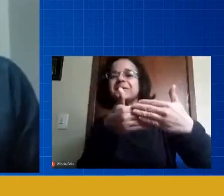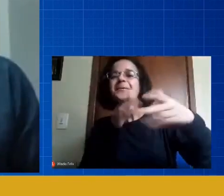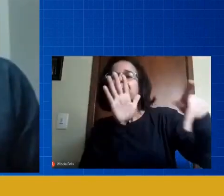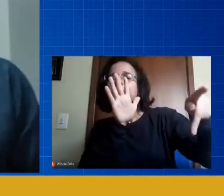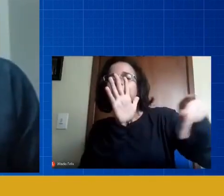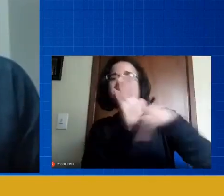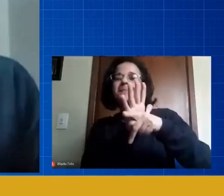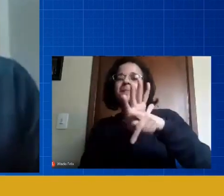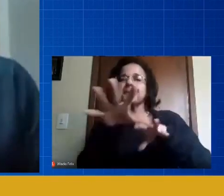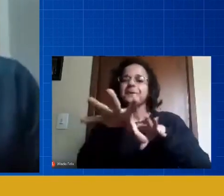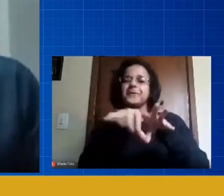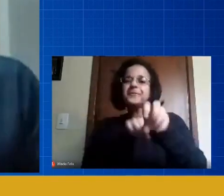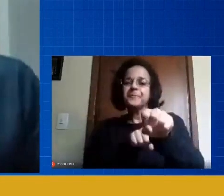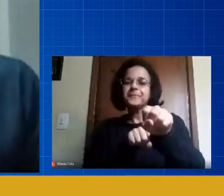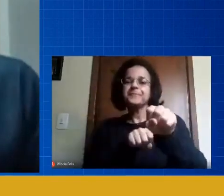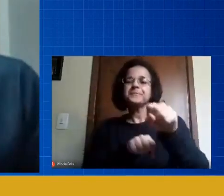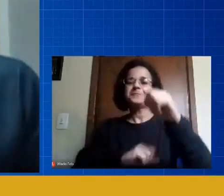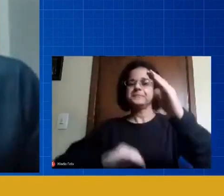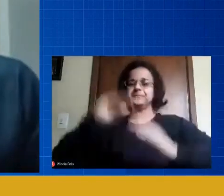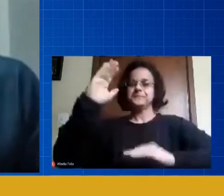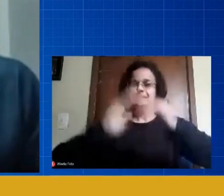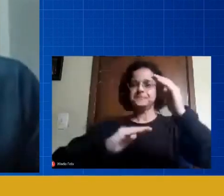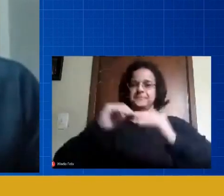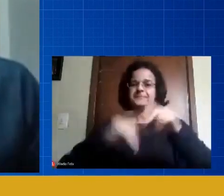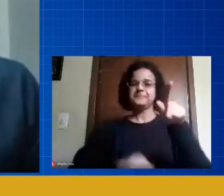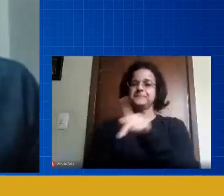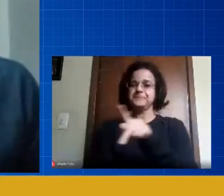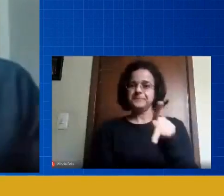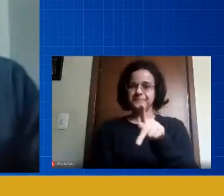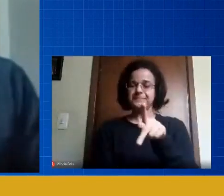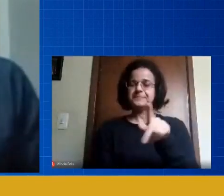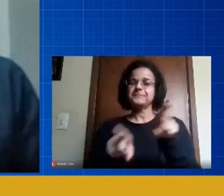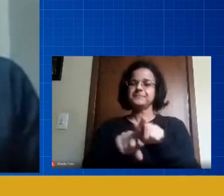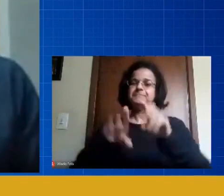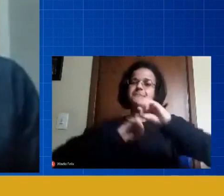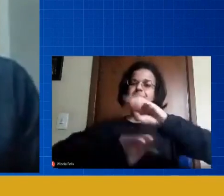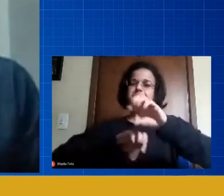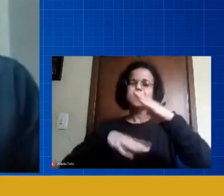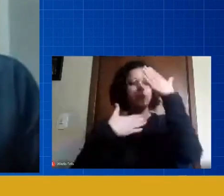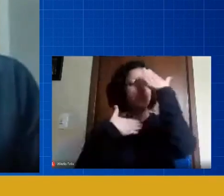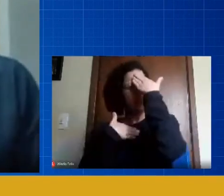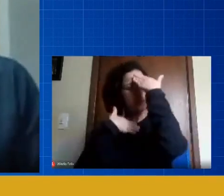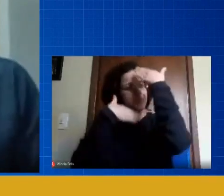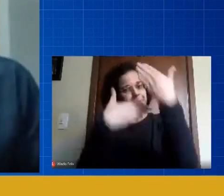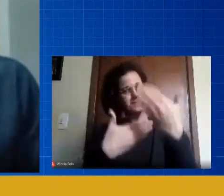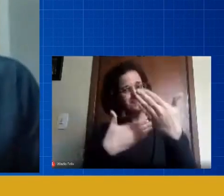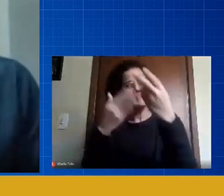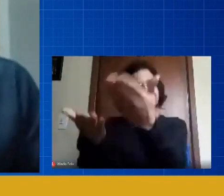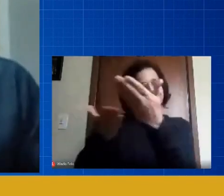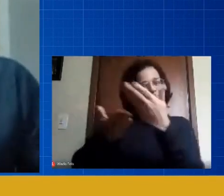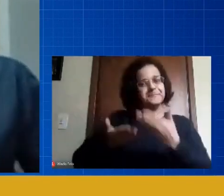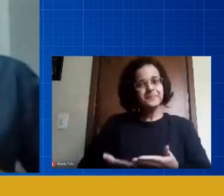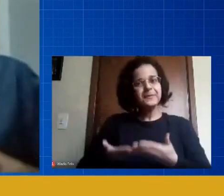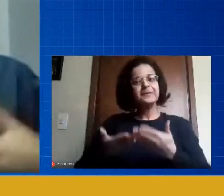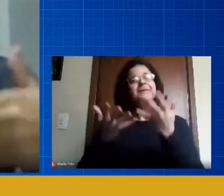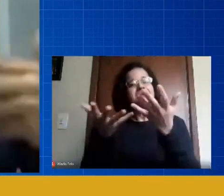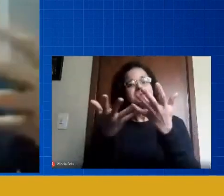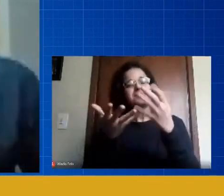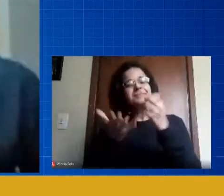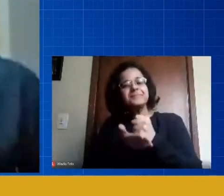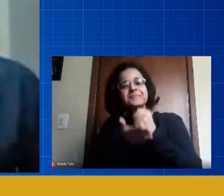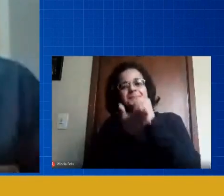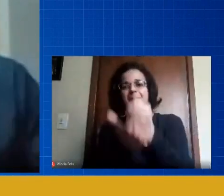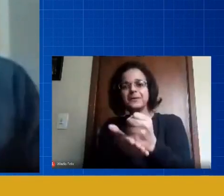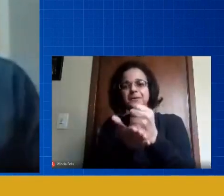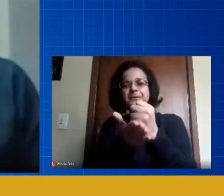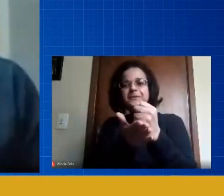de profissionais da área de educação. Então, muito obrigado pelo convite, espero contribuir, espero trazer um